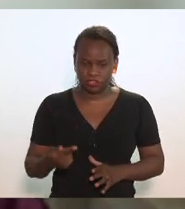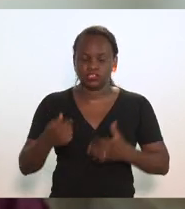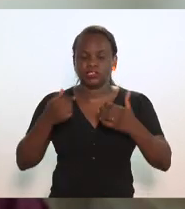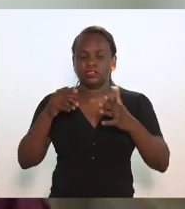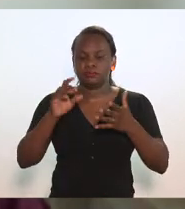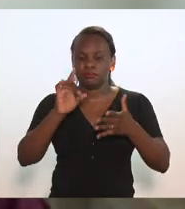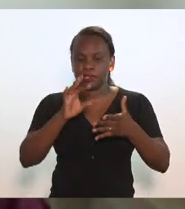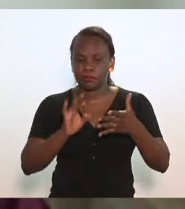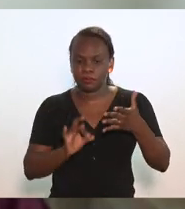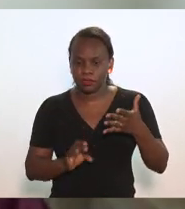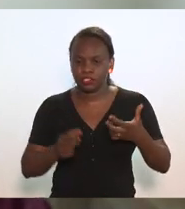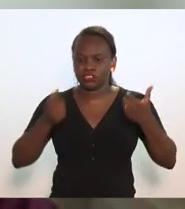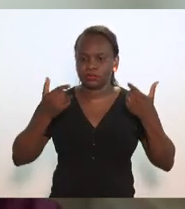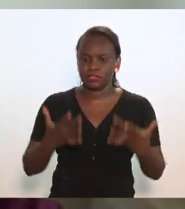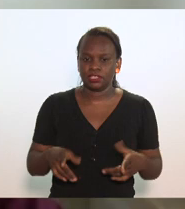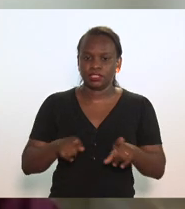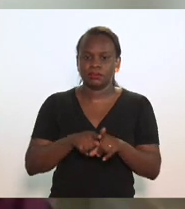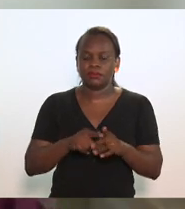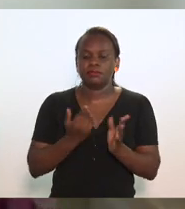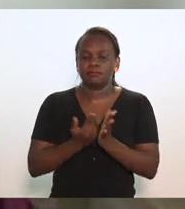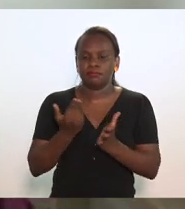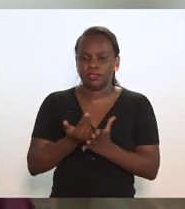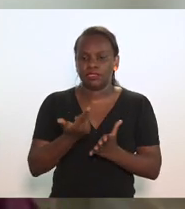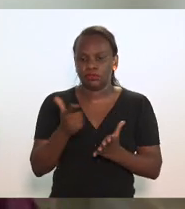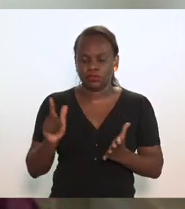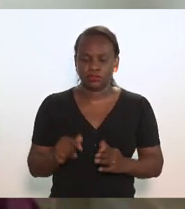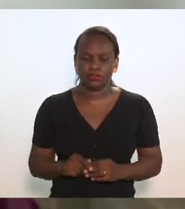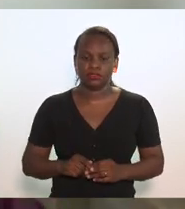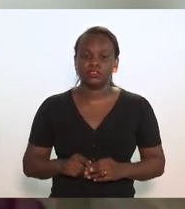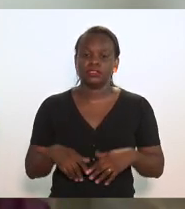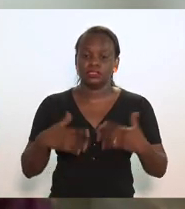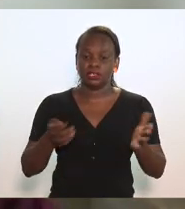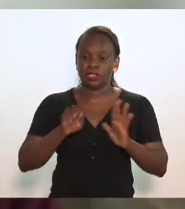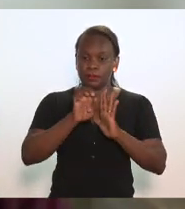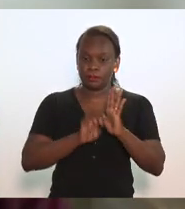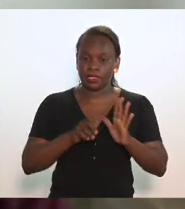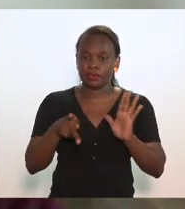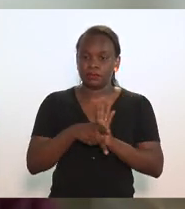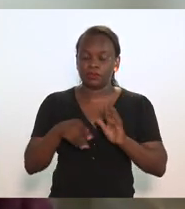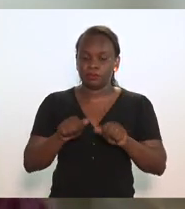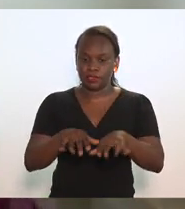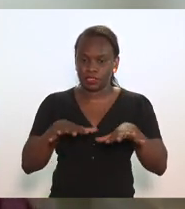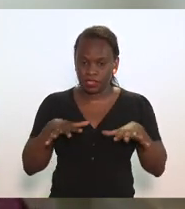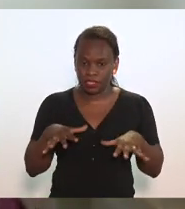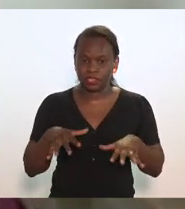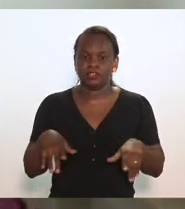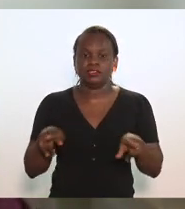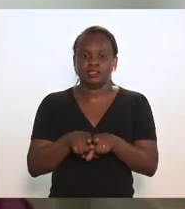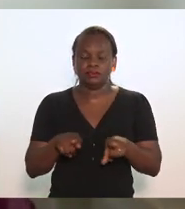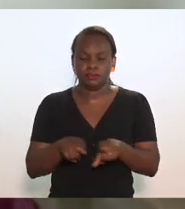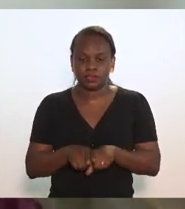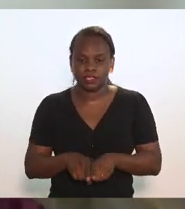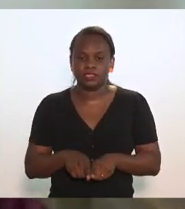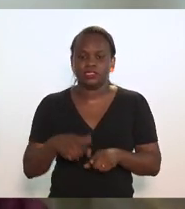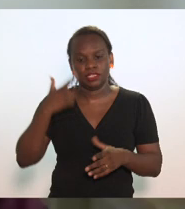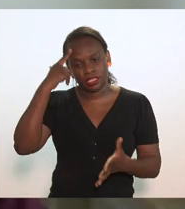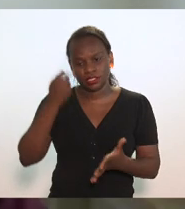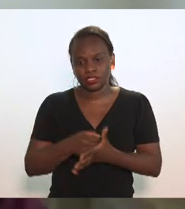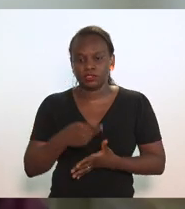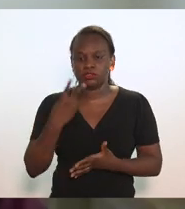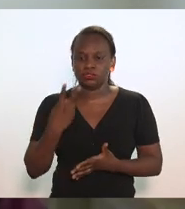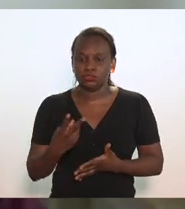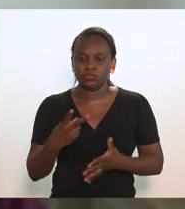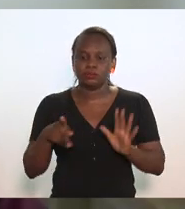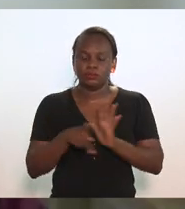especificam e da outras providências. E suas emendas de plenário e os dois pareceres